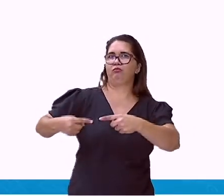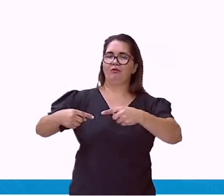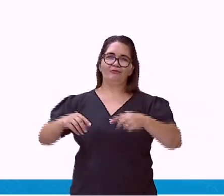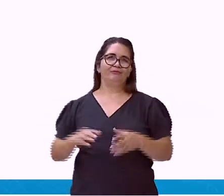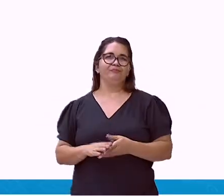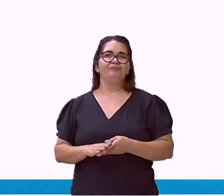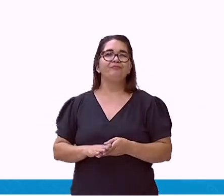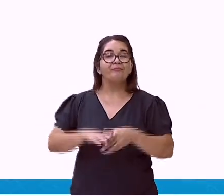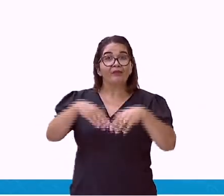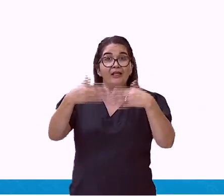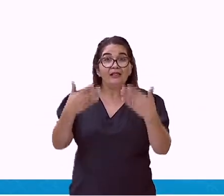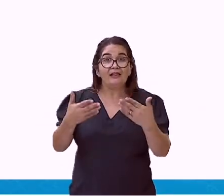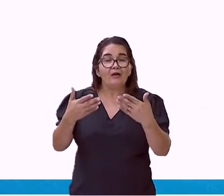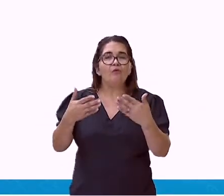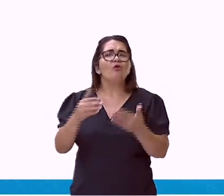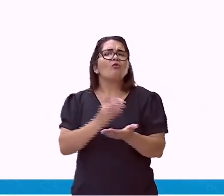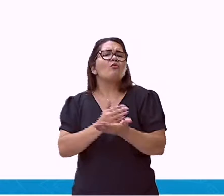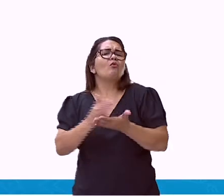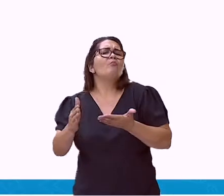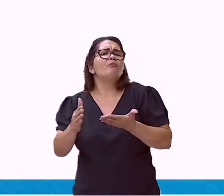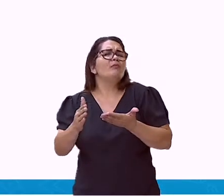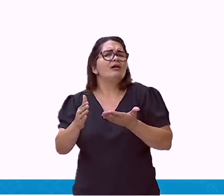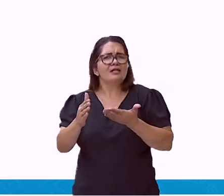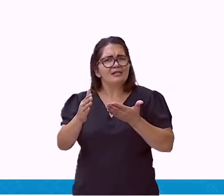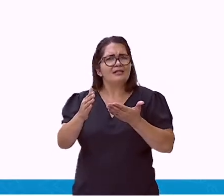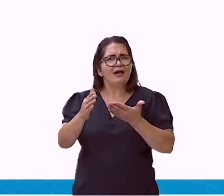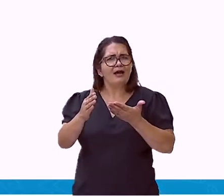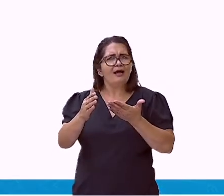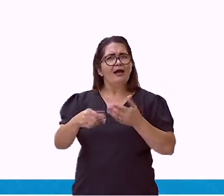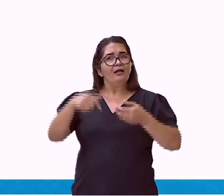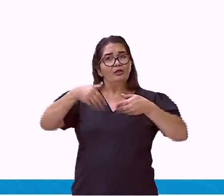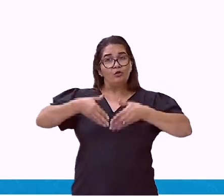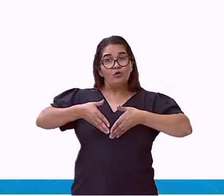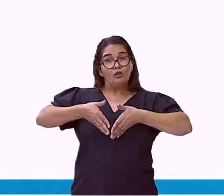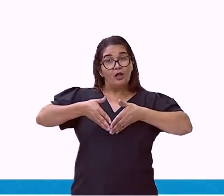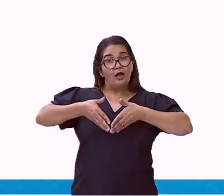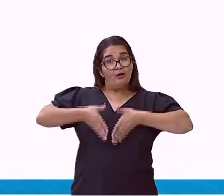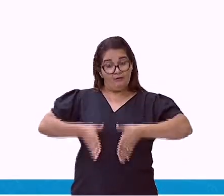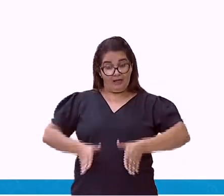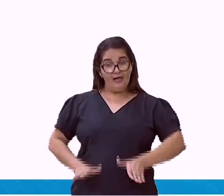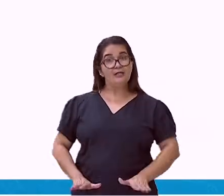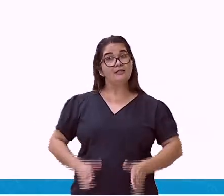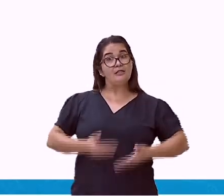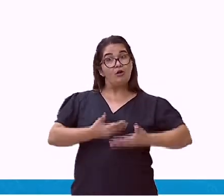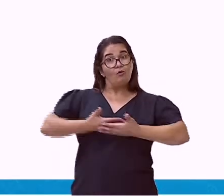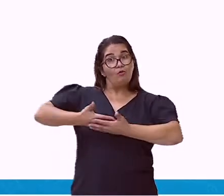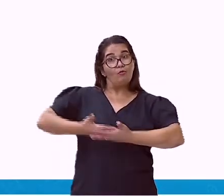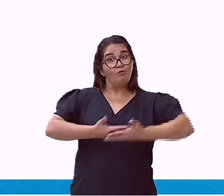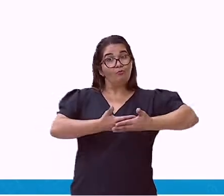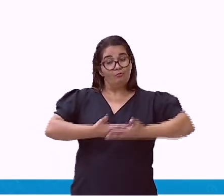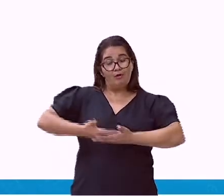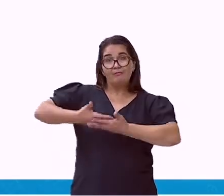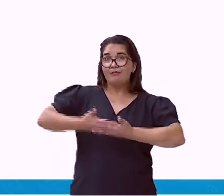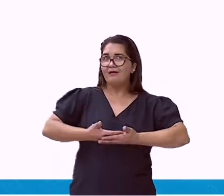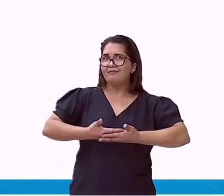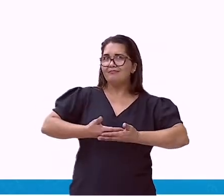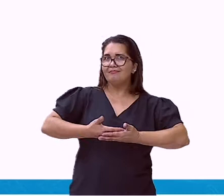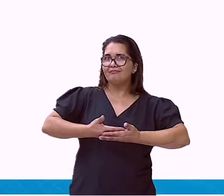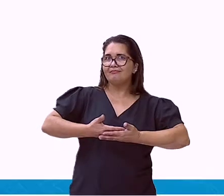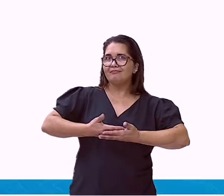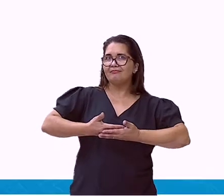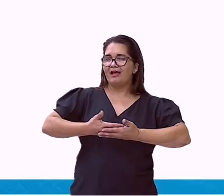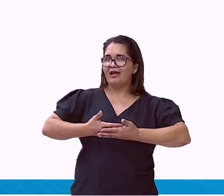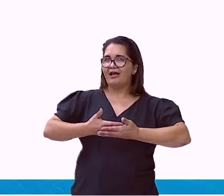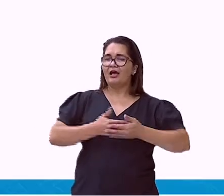começa lá no recém-nascido. E vai até na infância. Como que é este